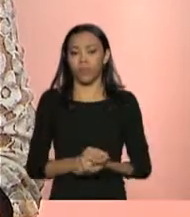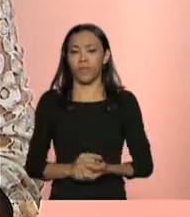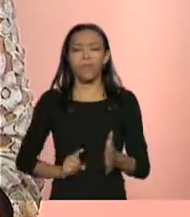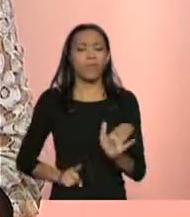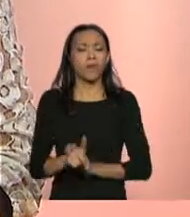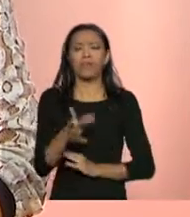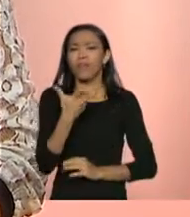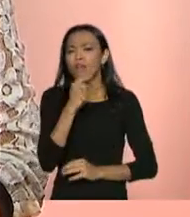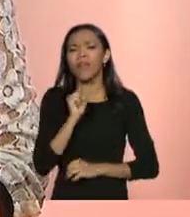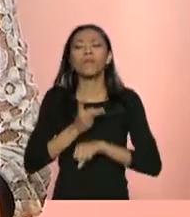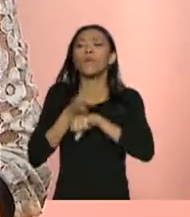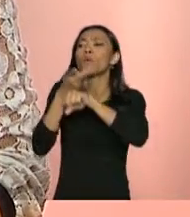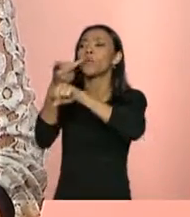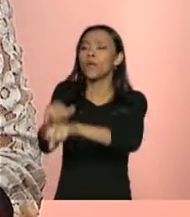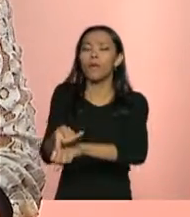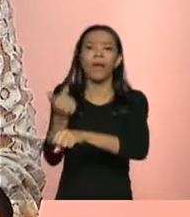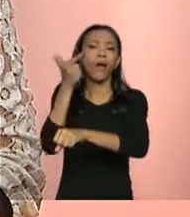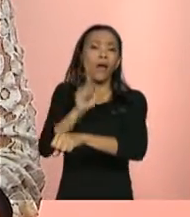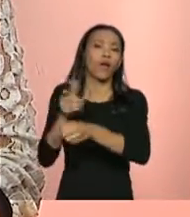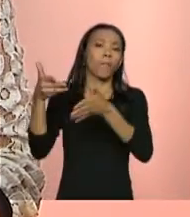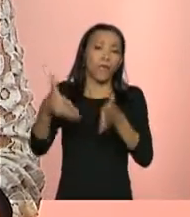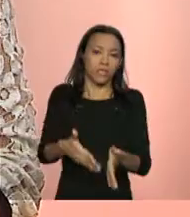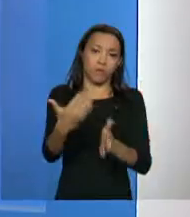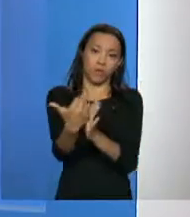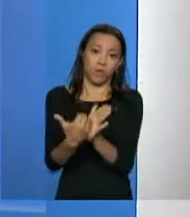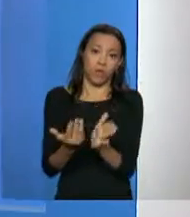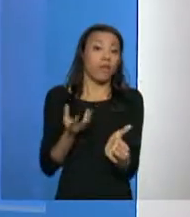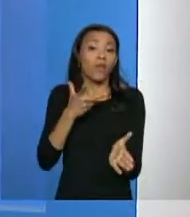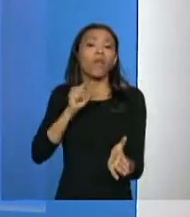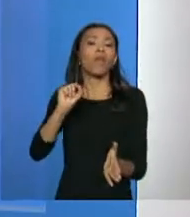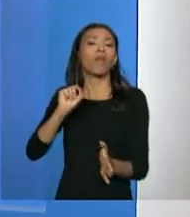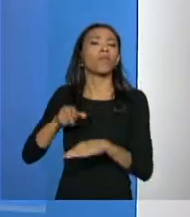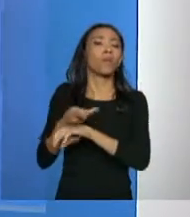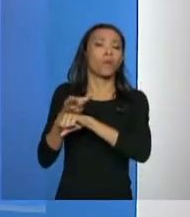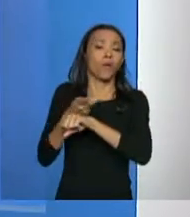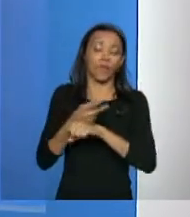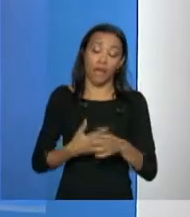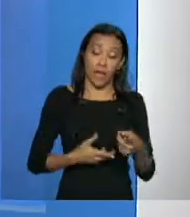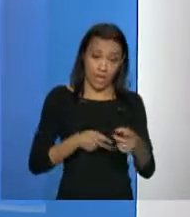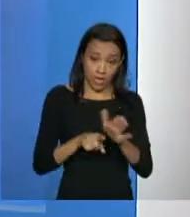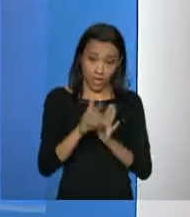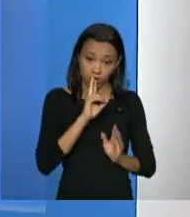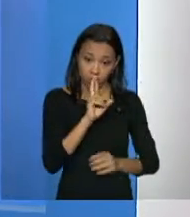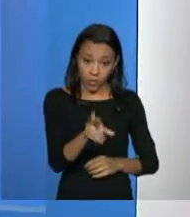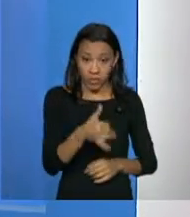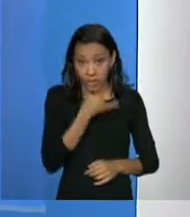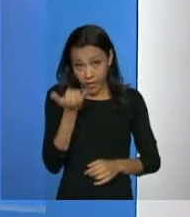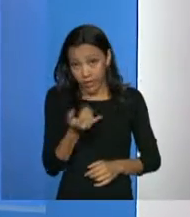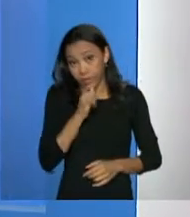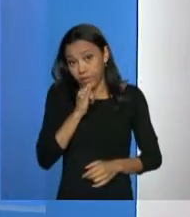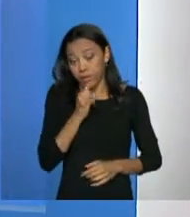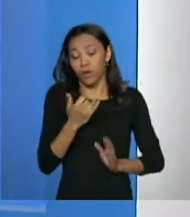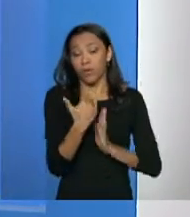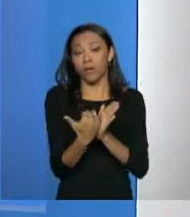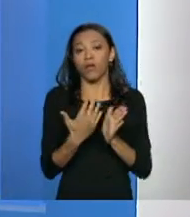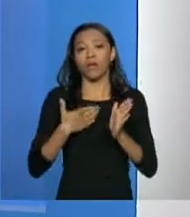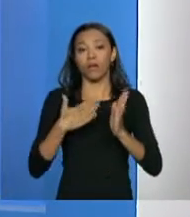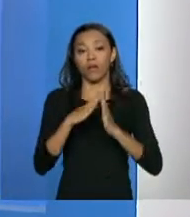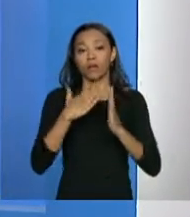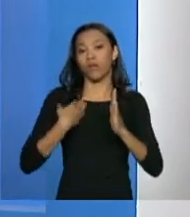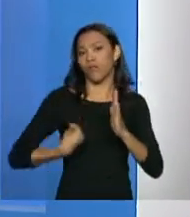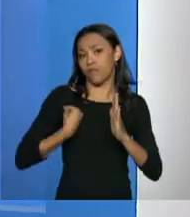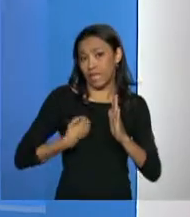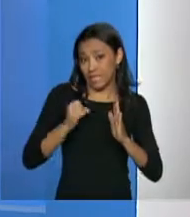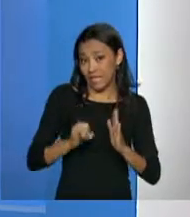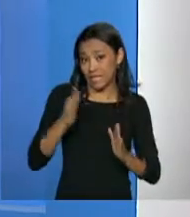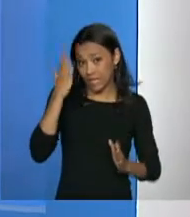participar desses programas sociais? Pois é, vai depender de cada programa. Então, por exemplo, Minha Casa Minha Vida. Se a pessoa está sabendo